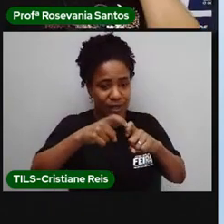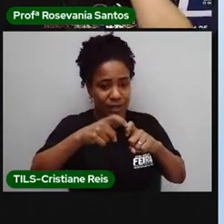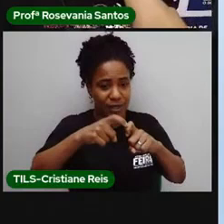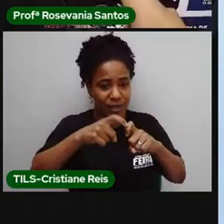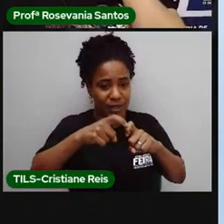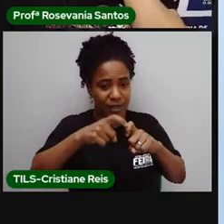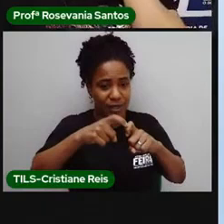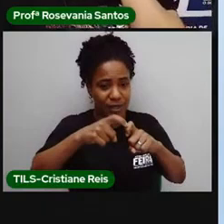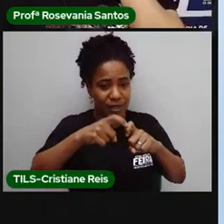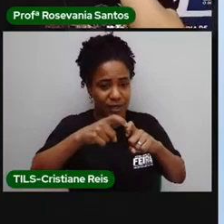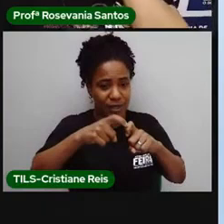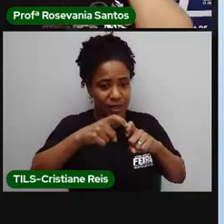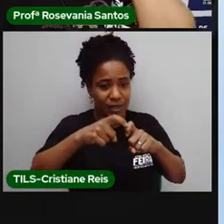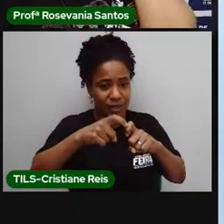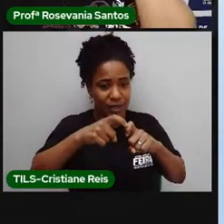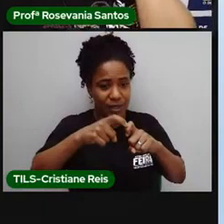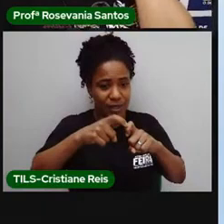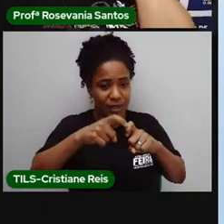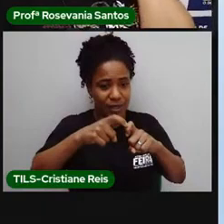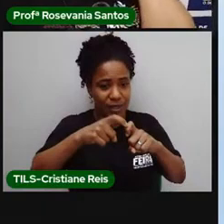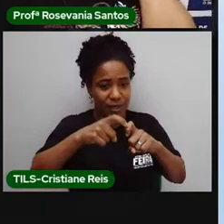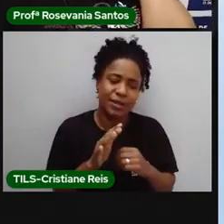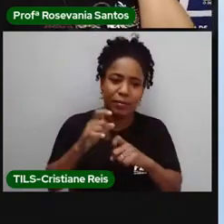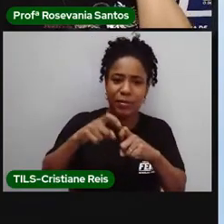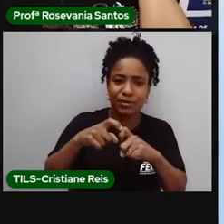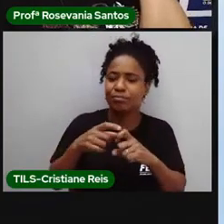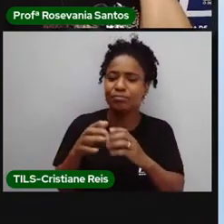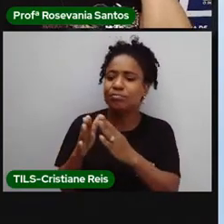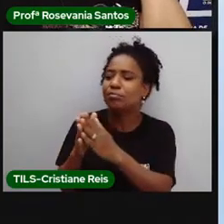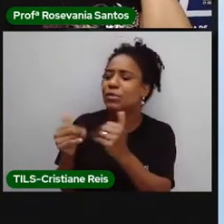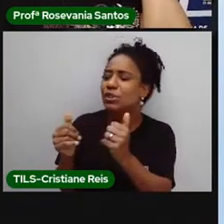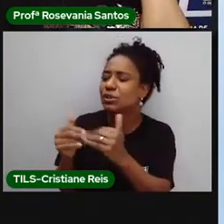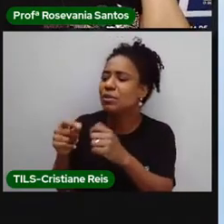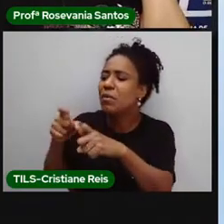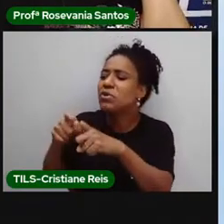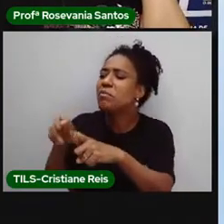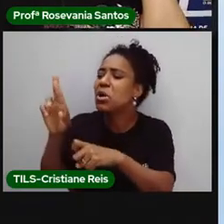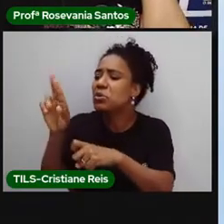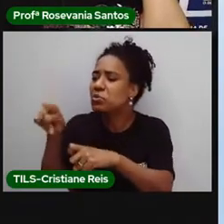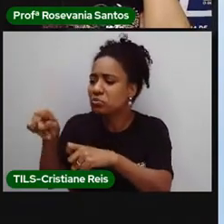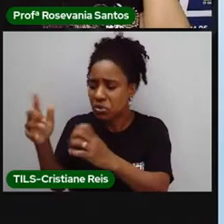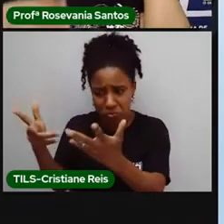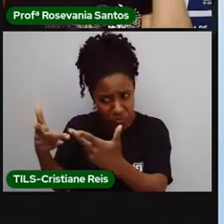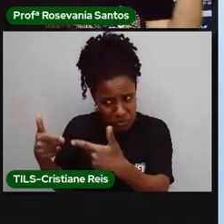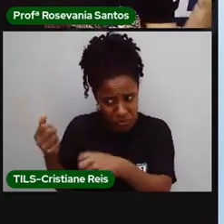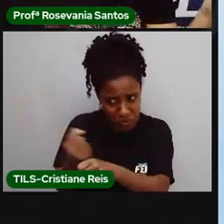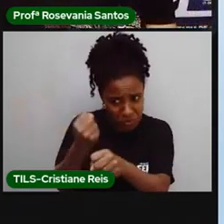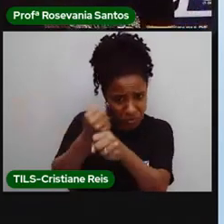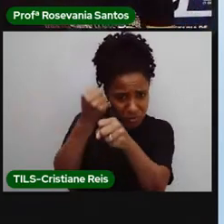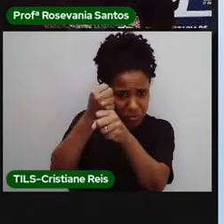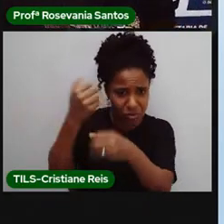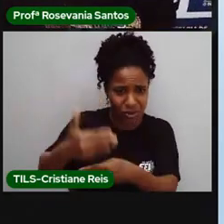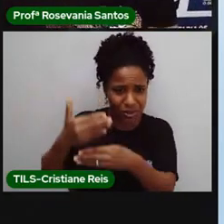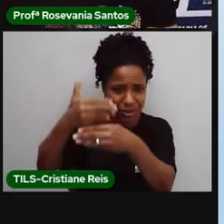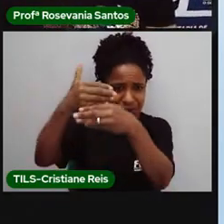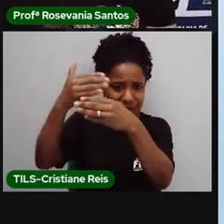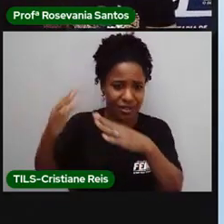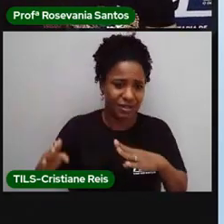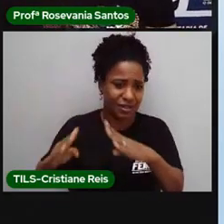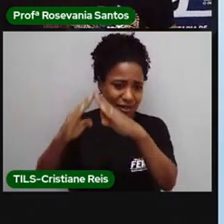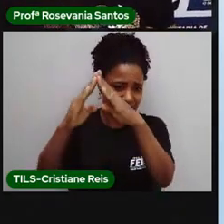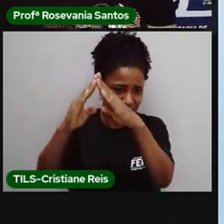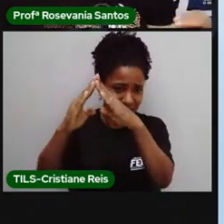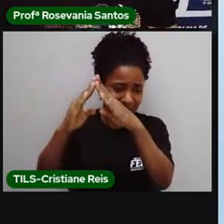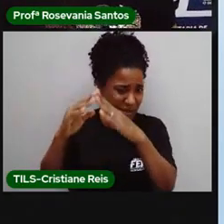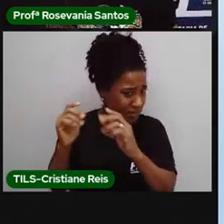pedir para o médico, por exemplo, para ele construir uma casa, bora dizer assim. Ele pode até vir a construir a casa, se ele for